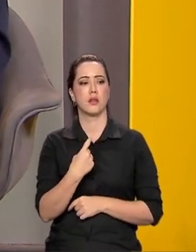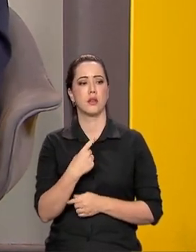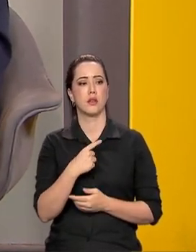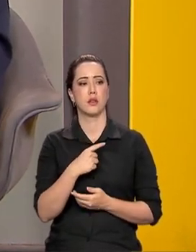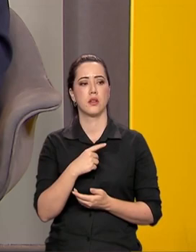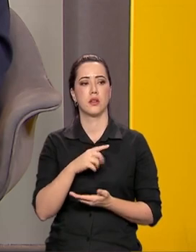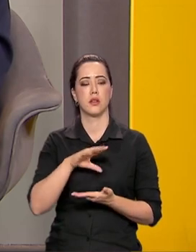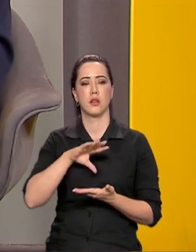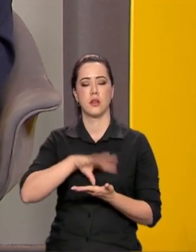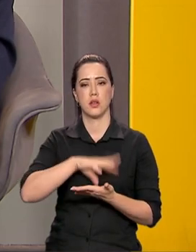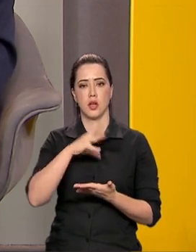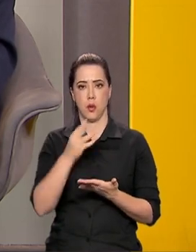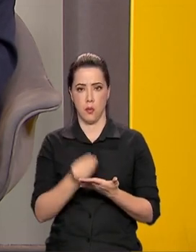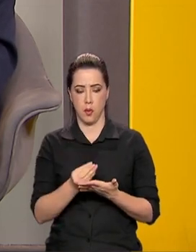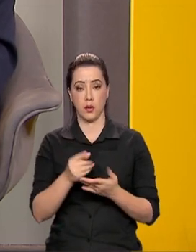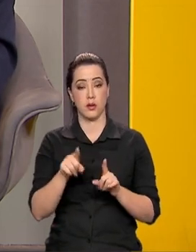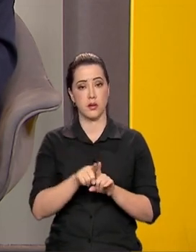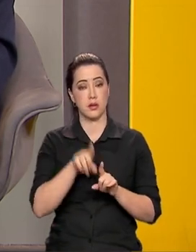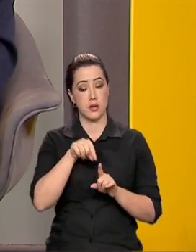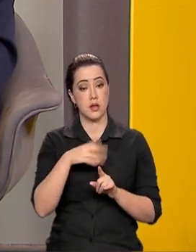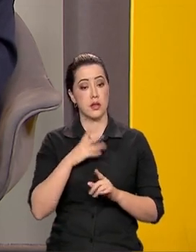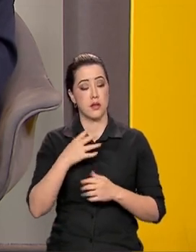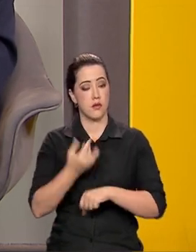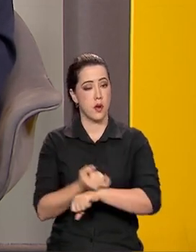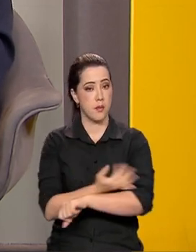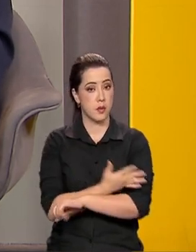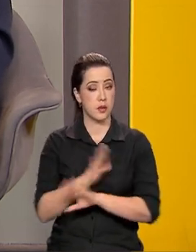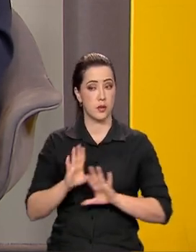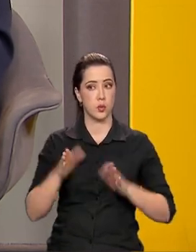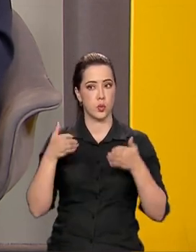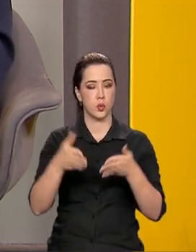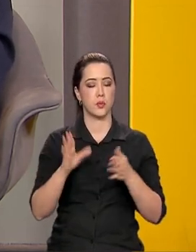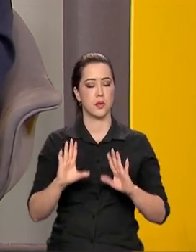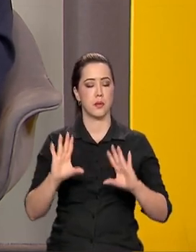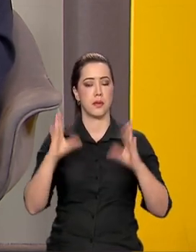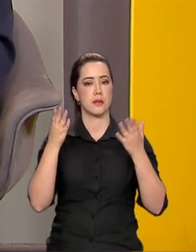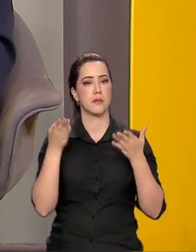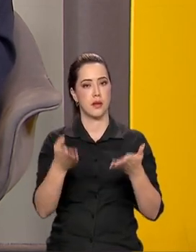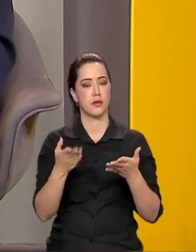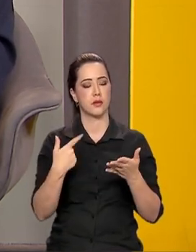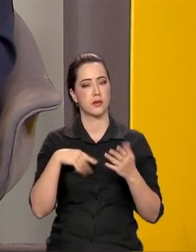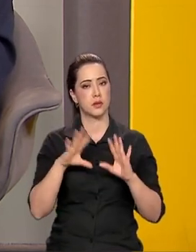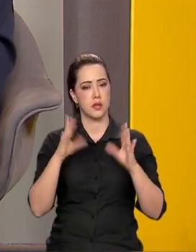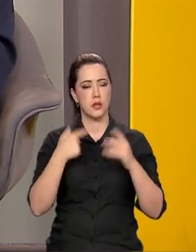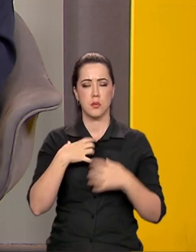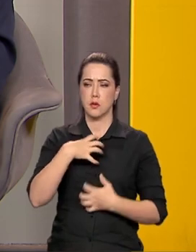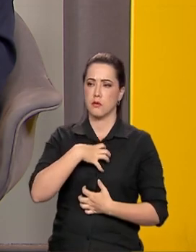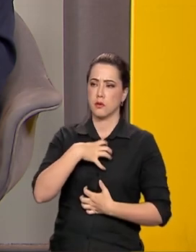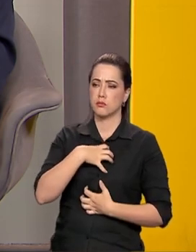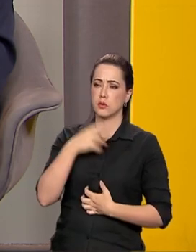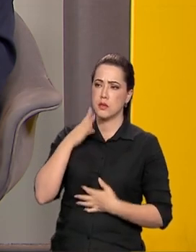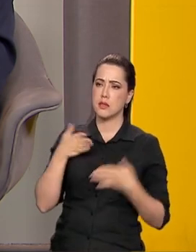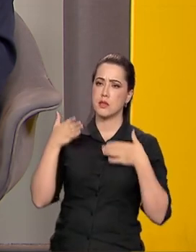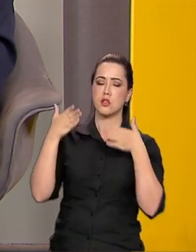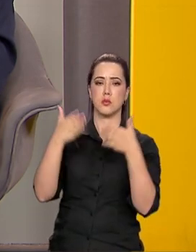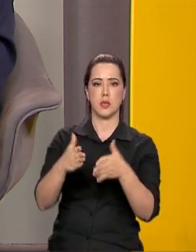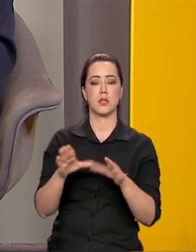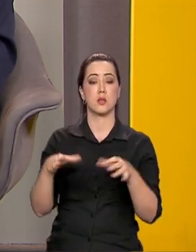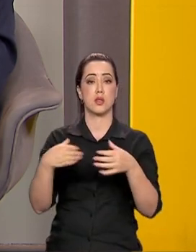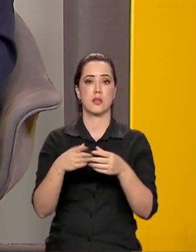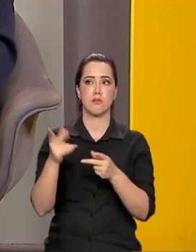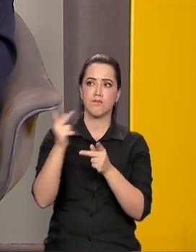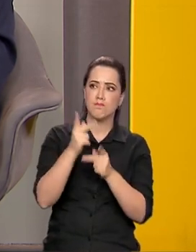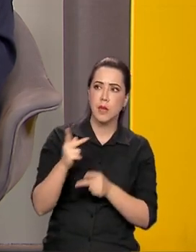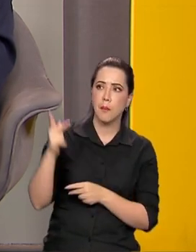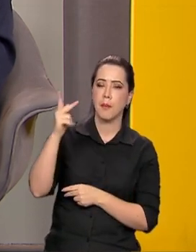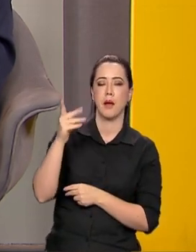comoção dos quilombolas que participaram ali da solenidade, porque eles finalmente disseram se sentir parte dessa radiografia do